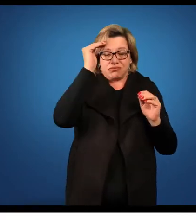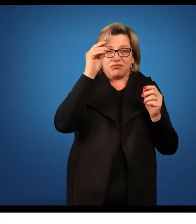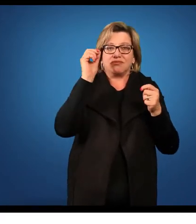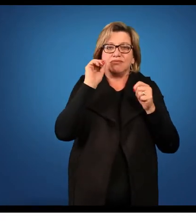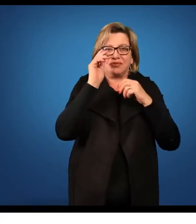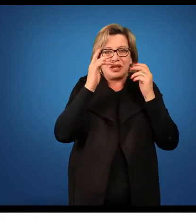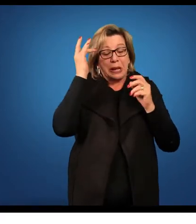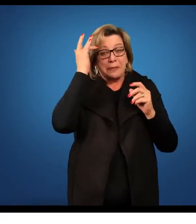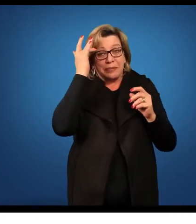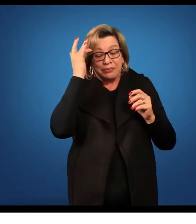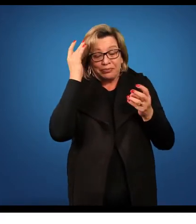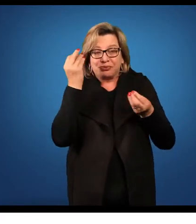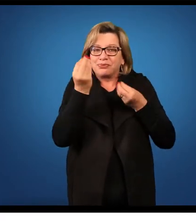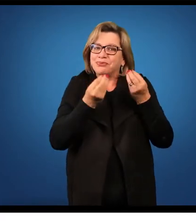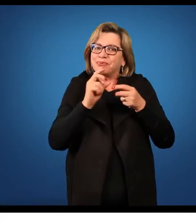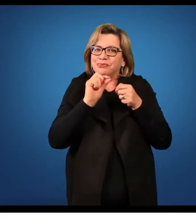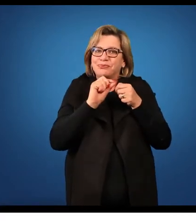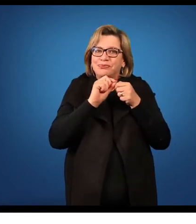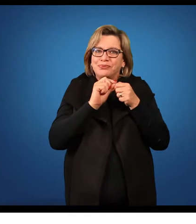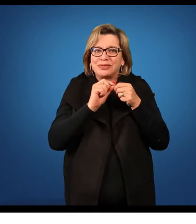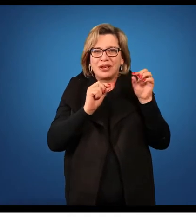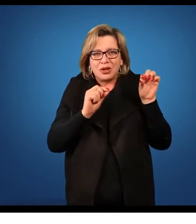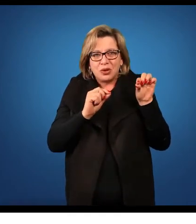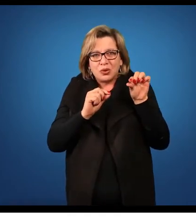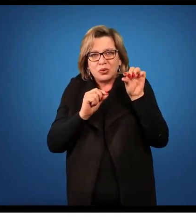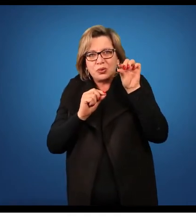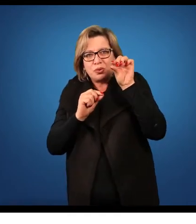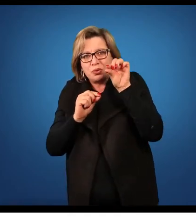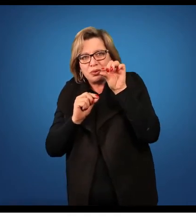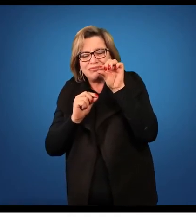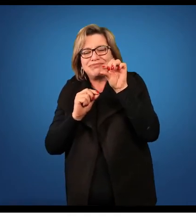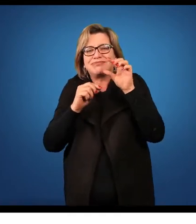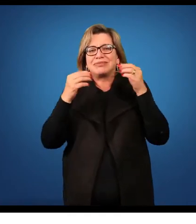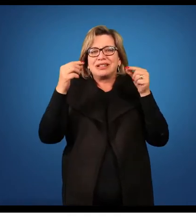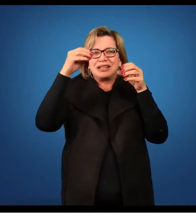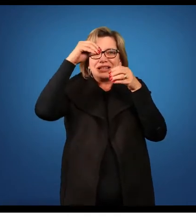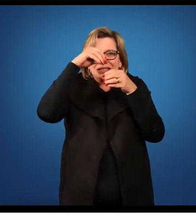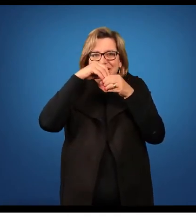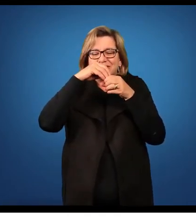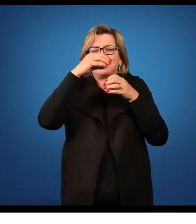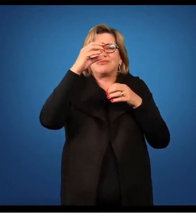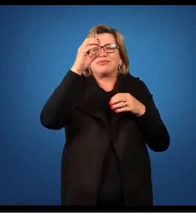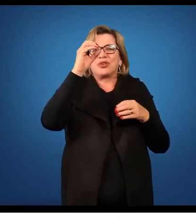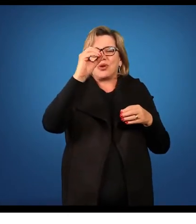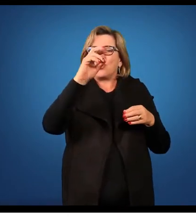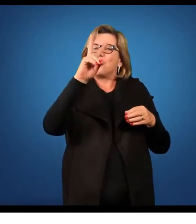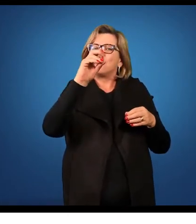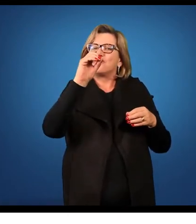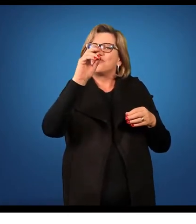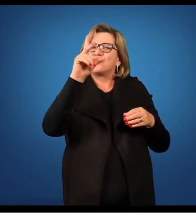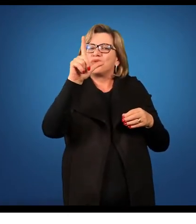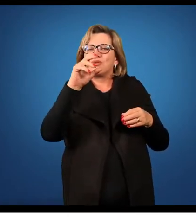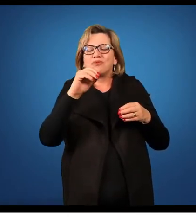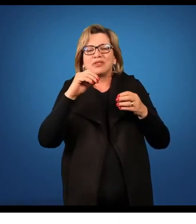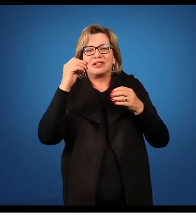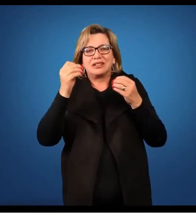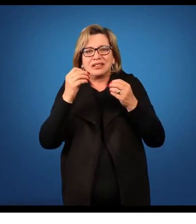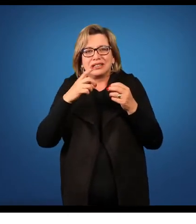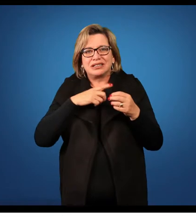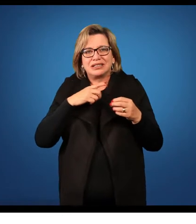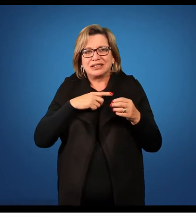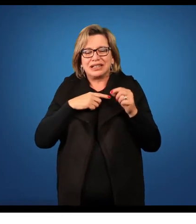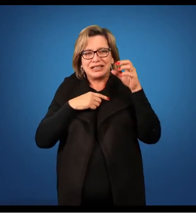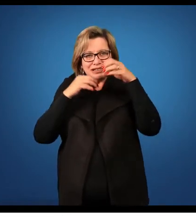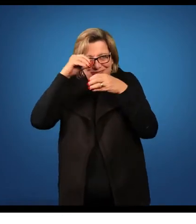levar os gametas em direção ao gametófito feminino que está lá dentro do óvulo. No óvulo nós temos o